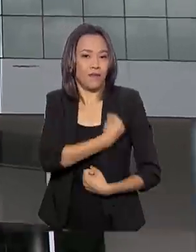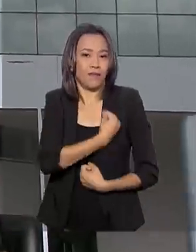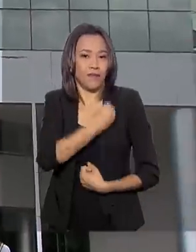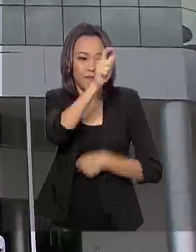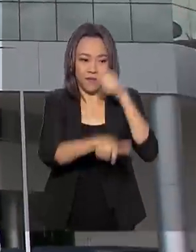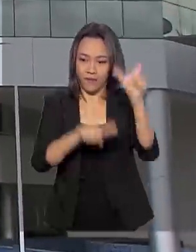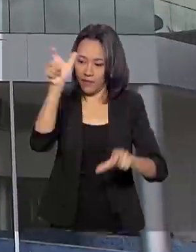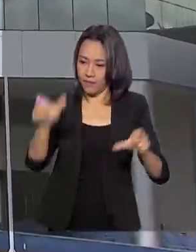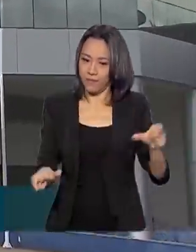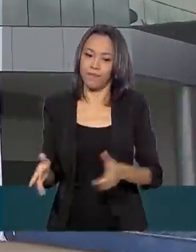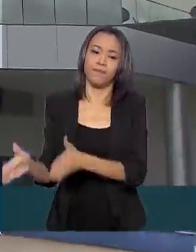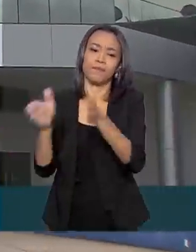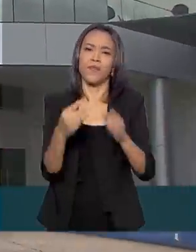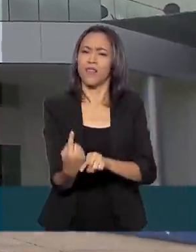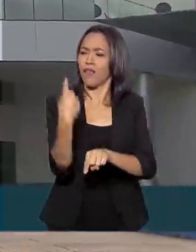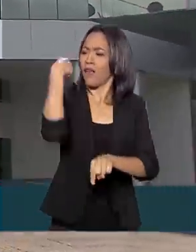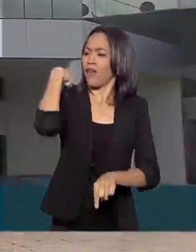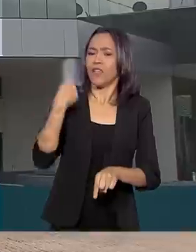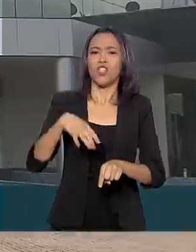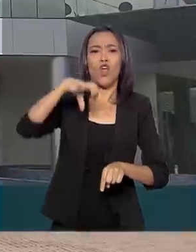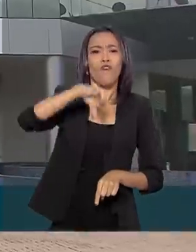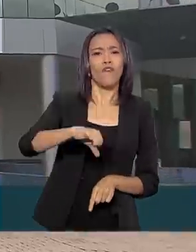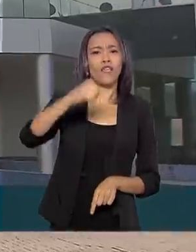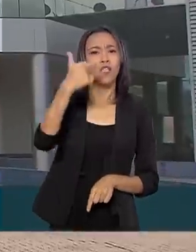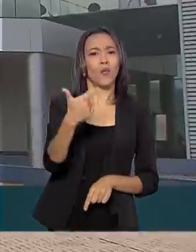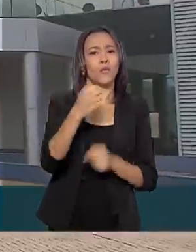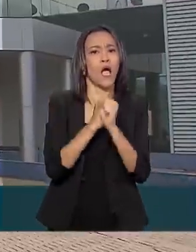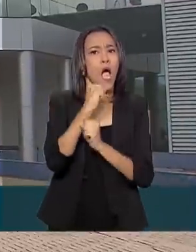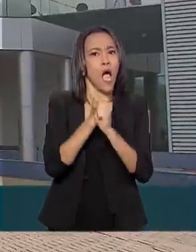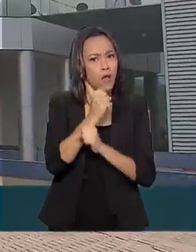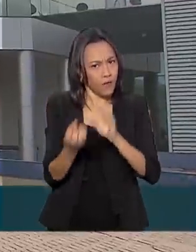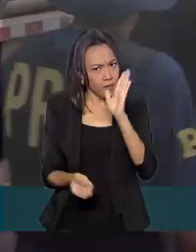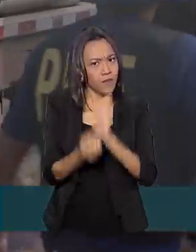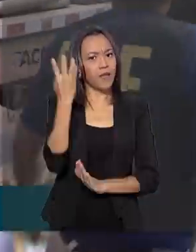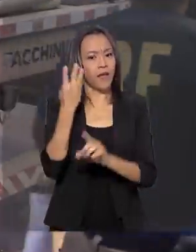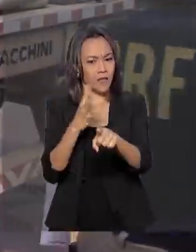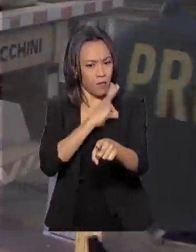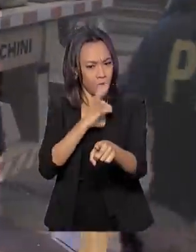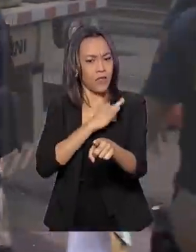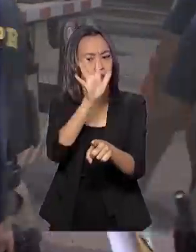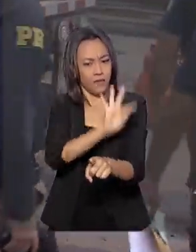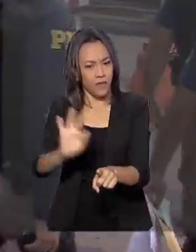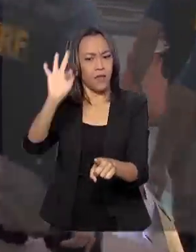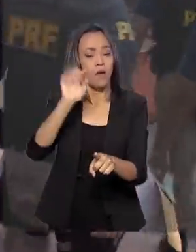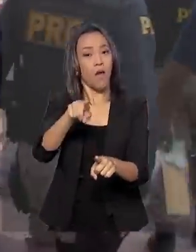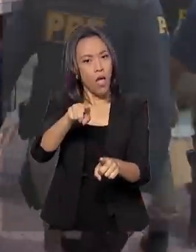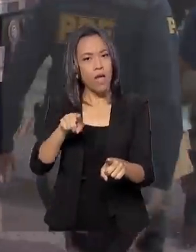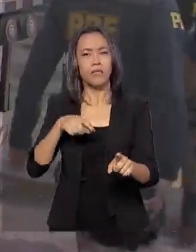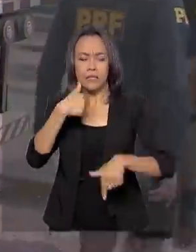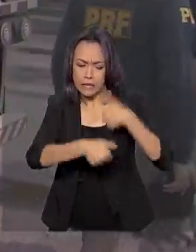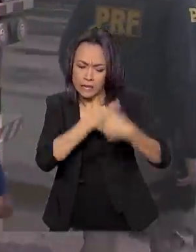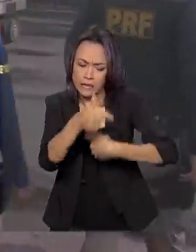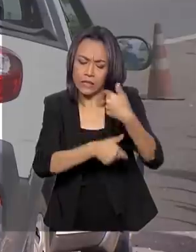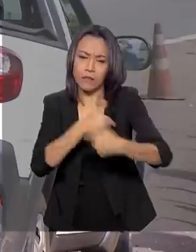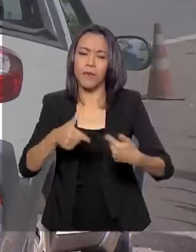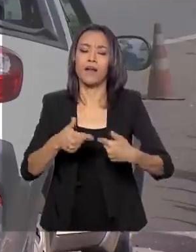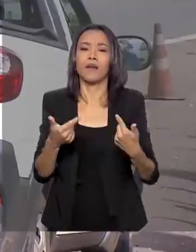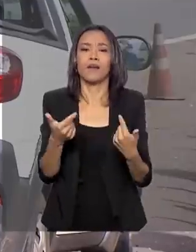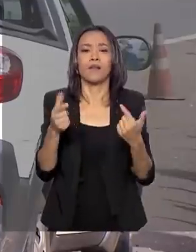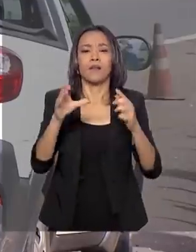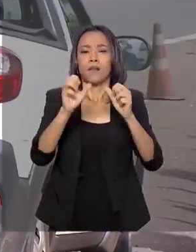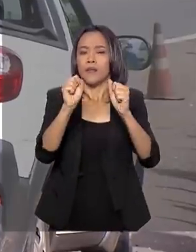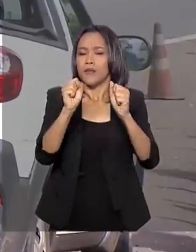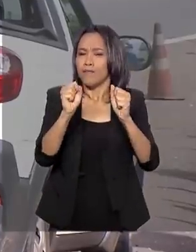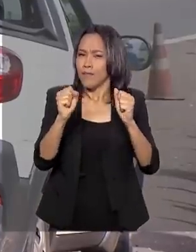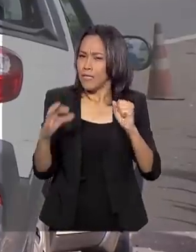Desde que foi criada há quase 92 anos, a Polícia Rodoviária Federal trabalha para manter a tranquilidade e a segurança